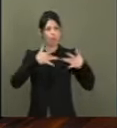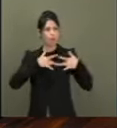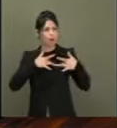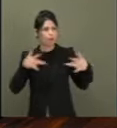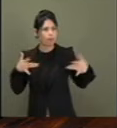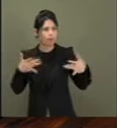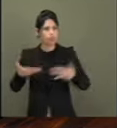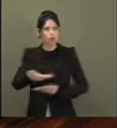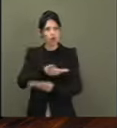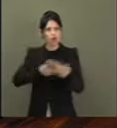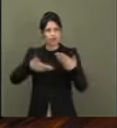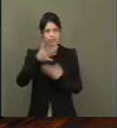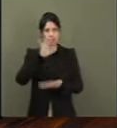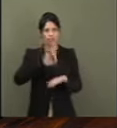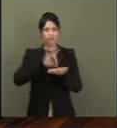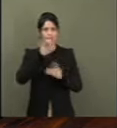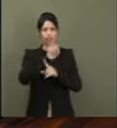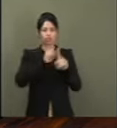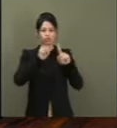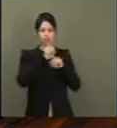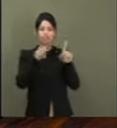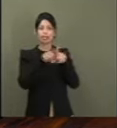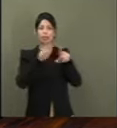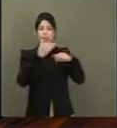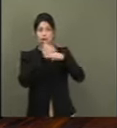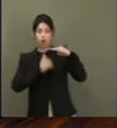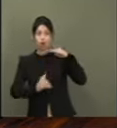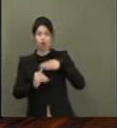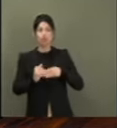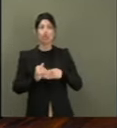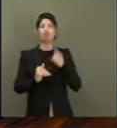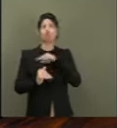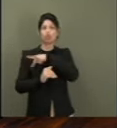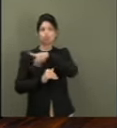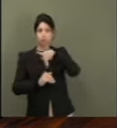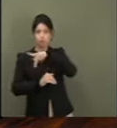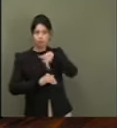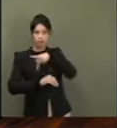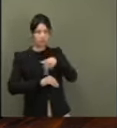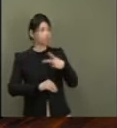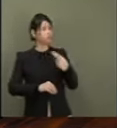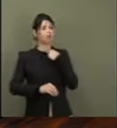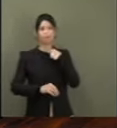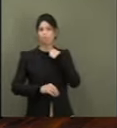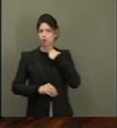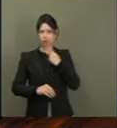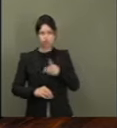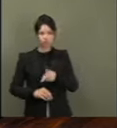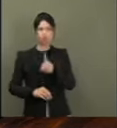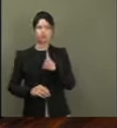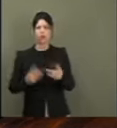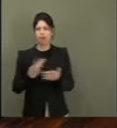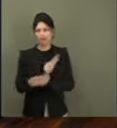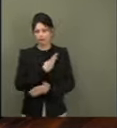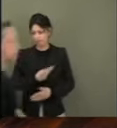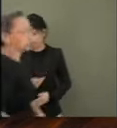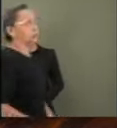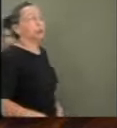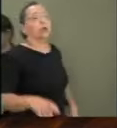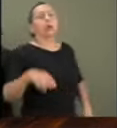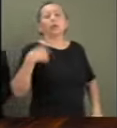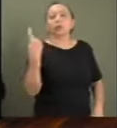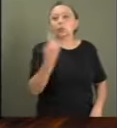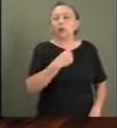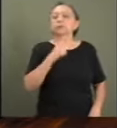realidade social, a desigualdade do nosso país não pode continuar como estão. Temos de que nos